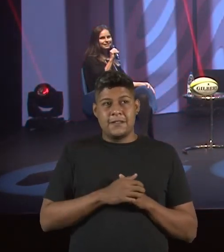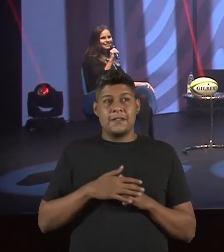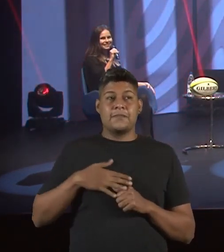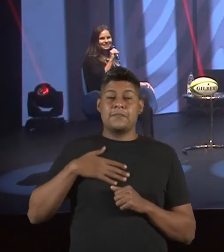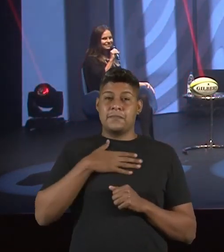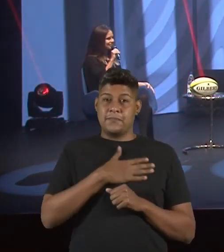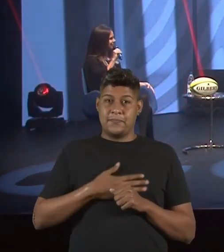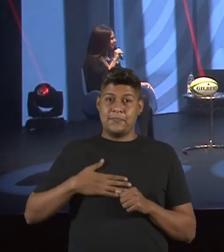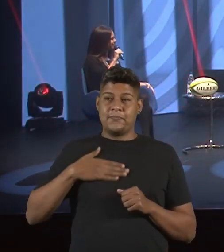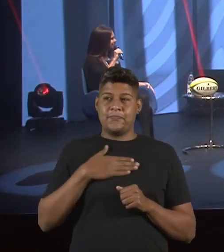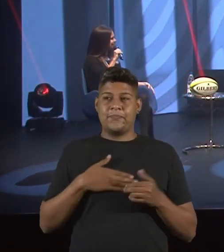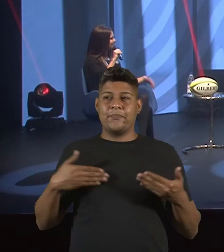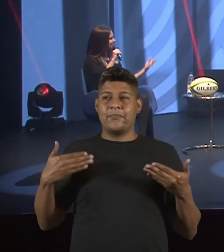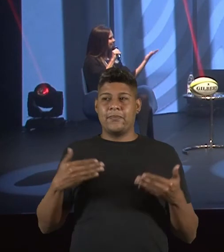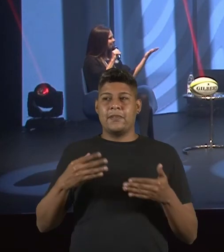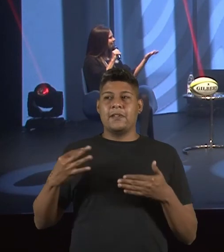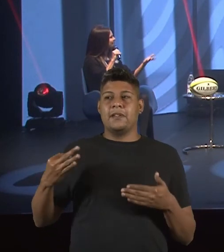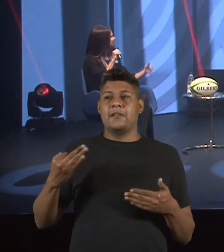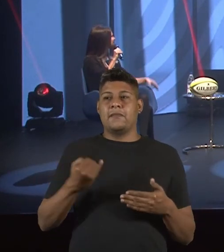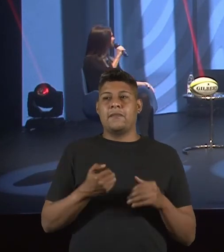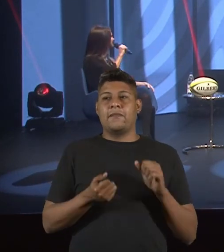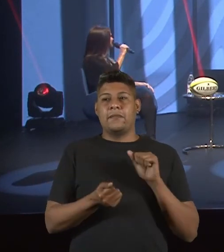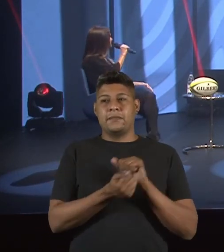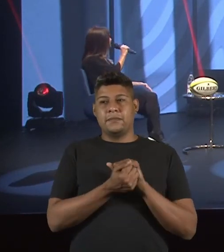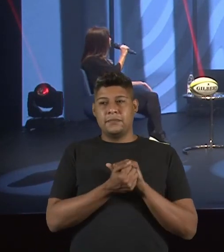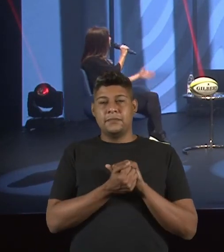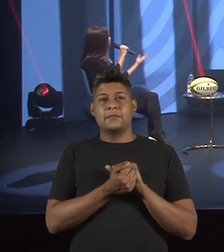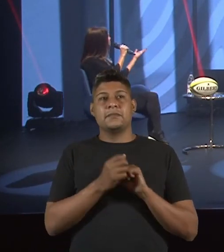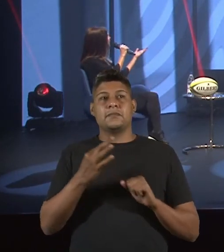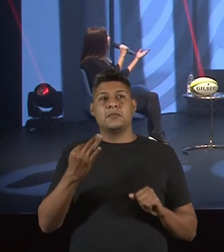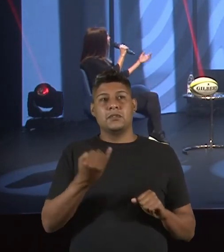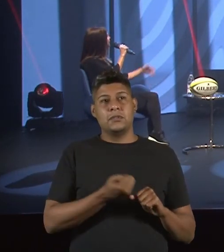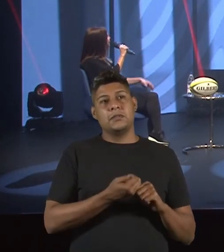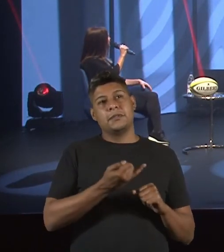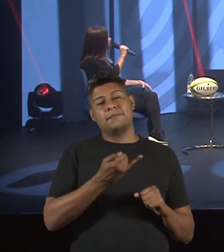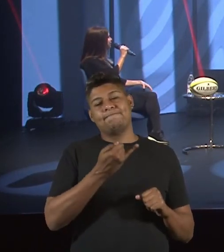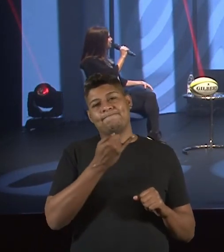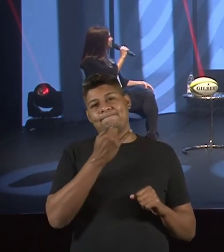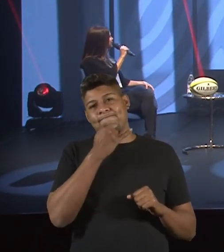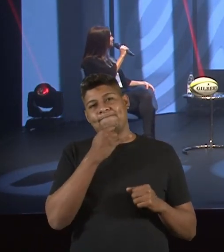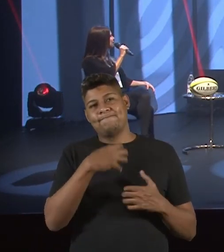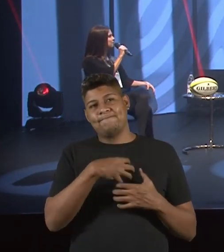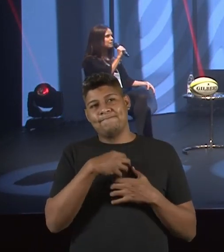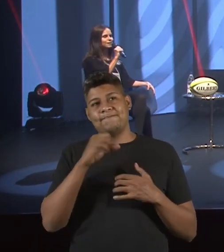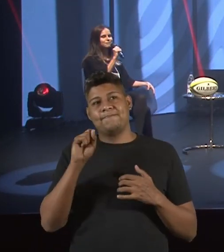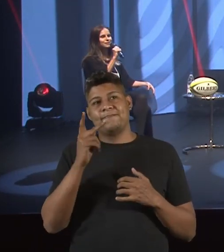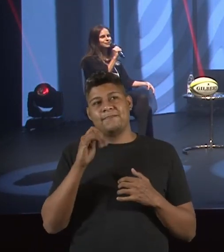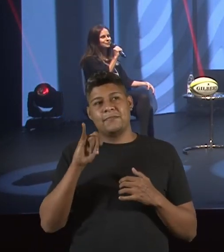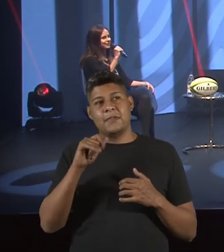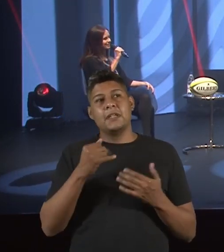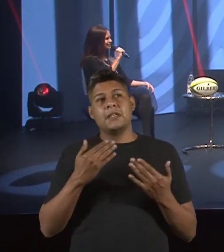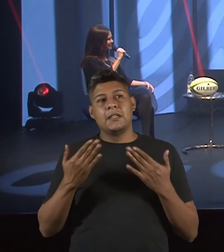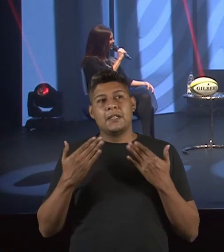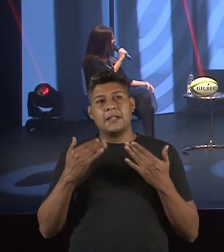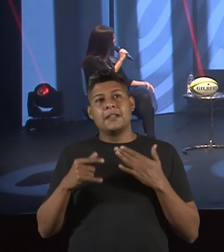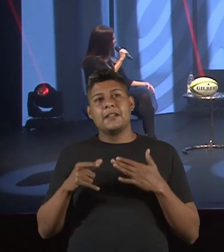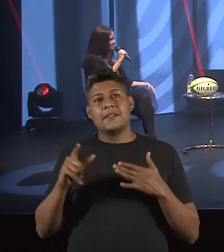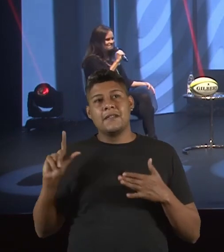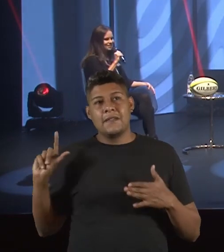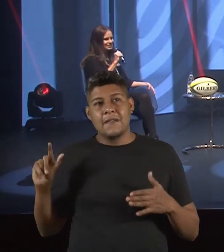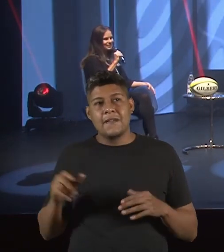Prazer estar aqui com todos. Prazer estar aqui com todas vocês. Sheila, que pena que você não está aqui. gente estava batendo um papo maravilhoso antes.